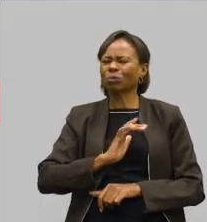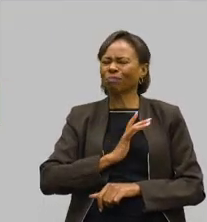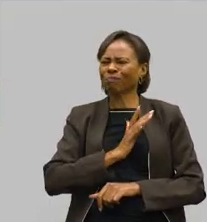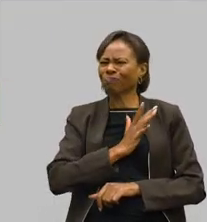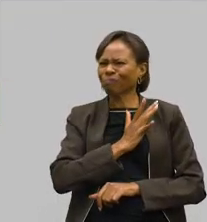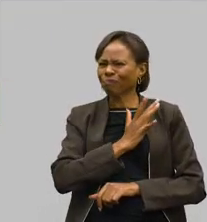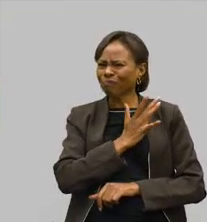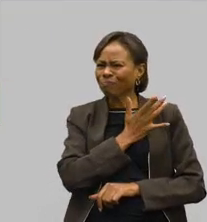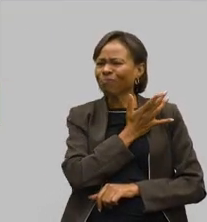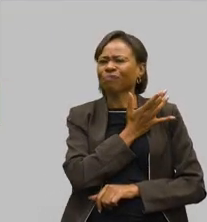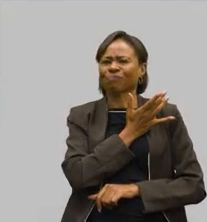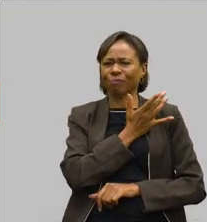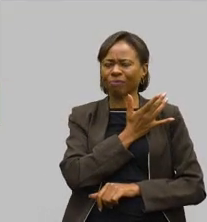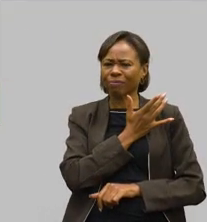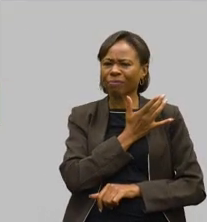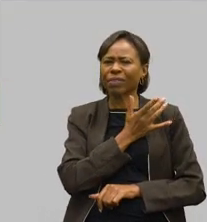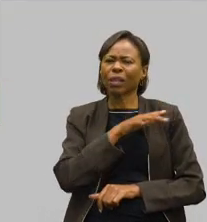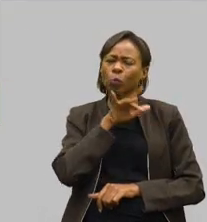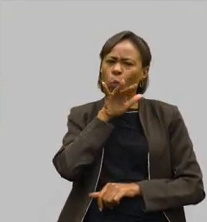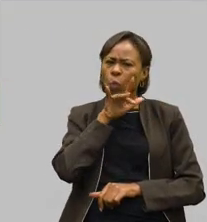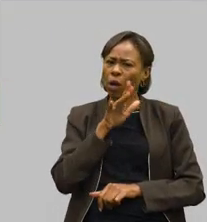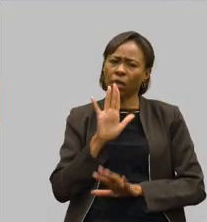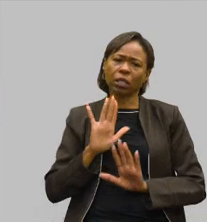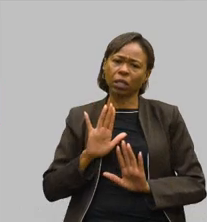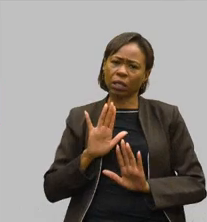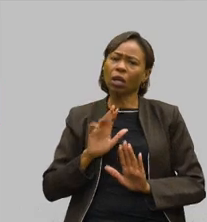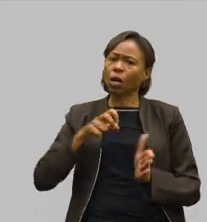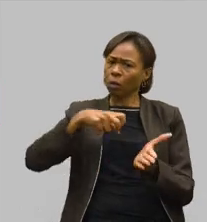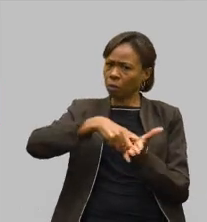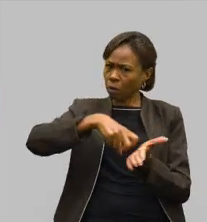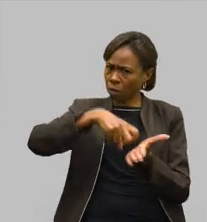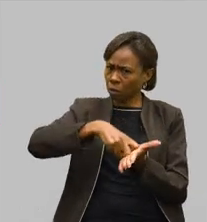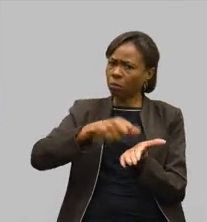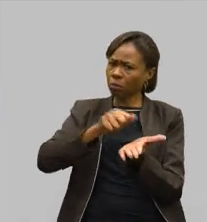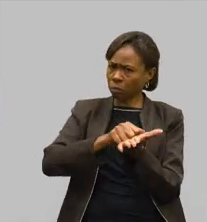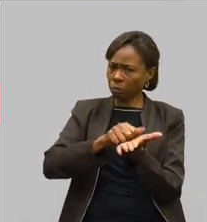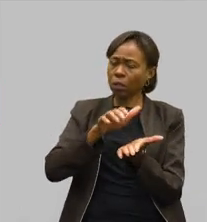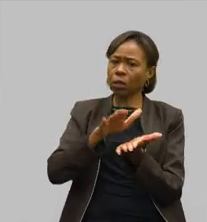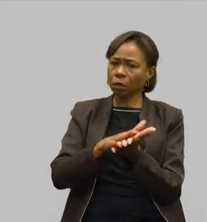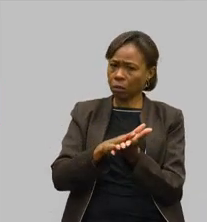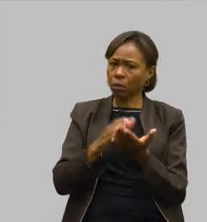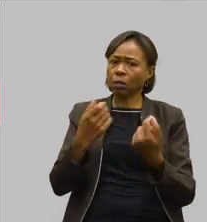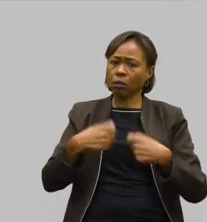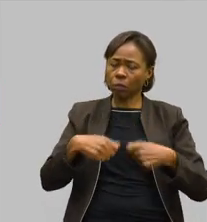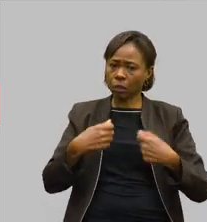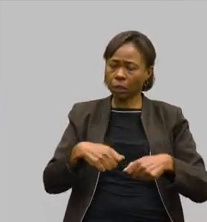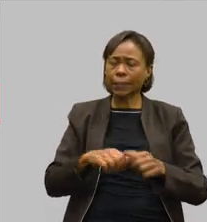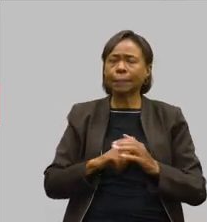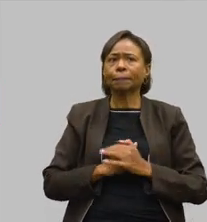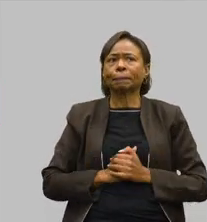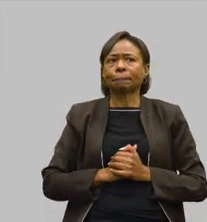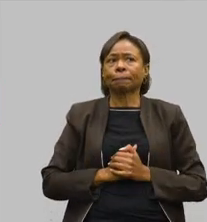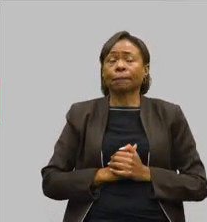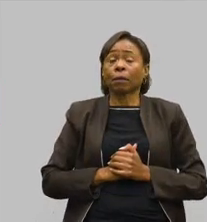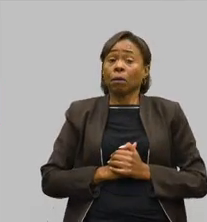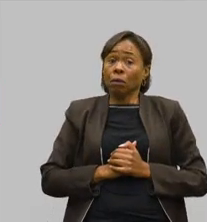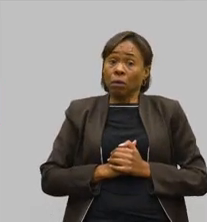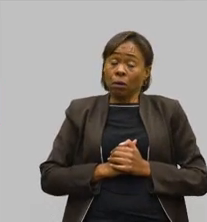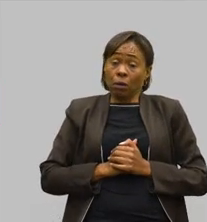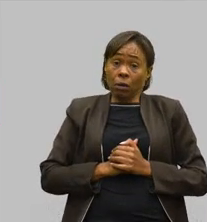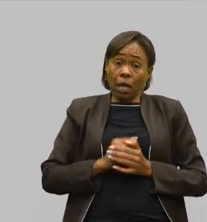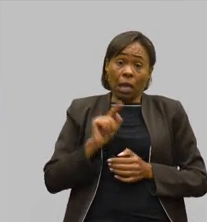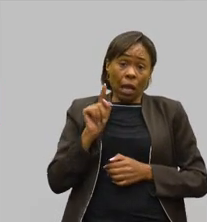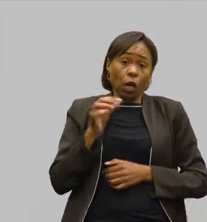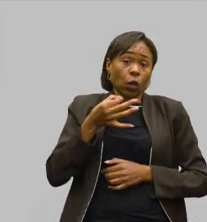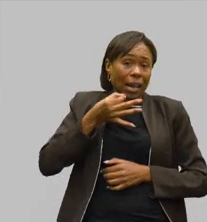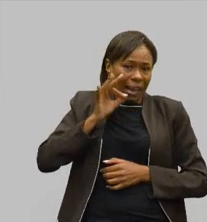Isso não se discute e punição tem que acontecer. Agora, a questão do trabalho escravo, no café, no sul de